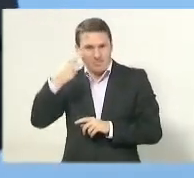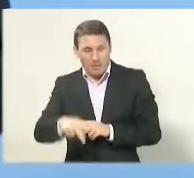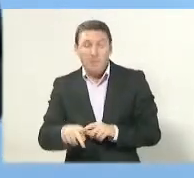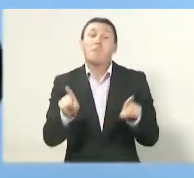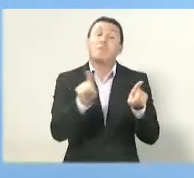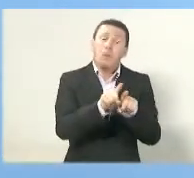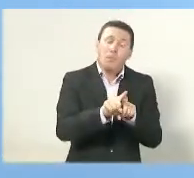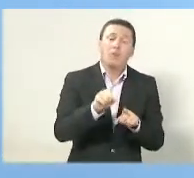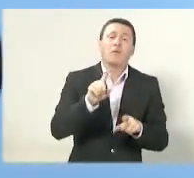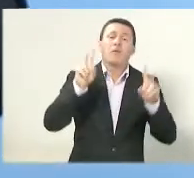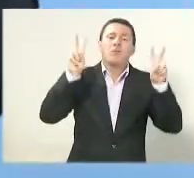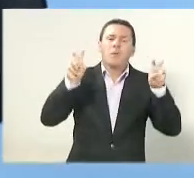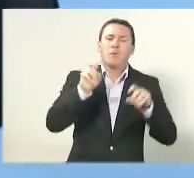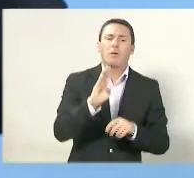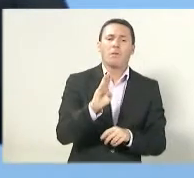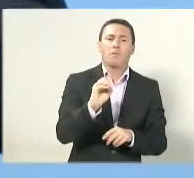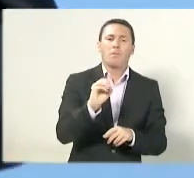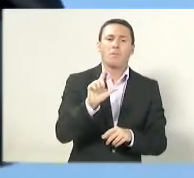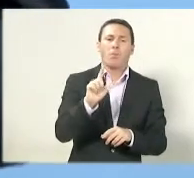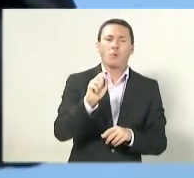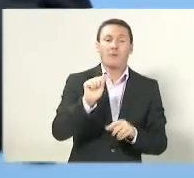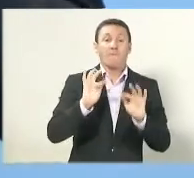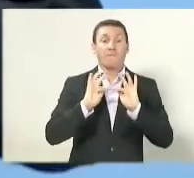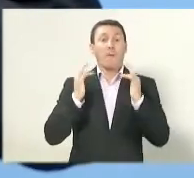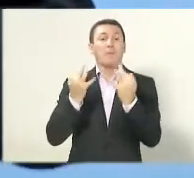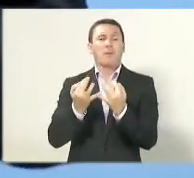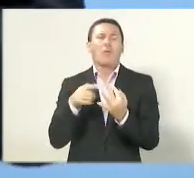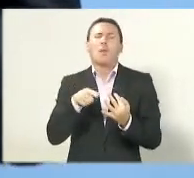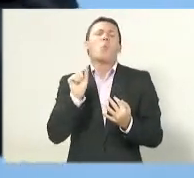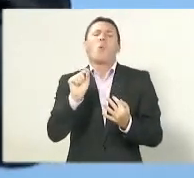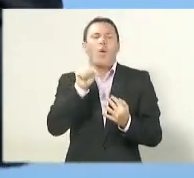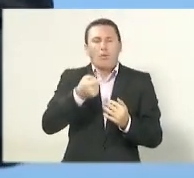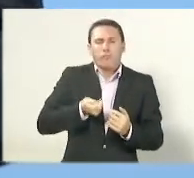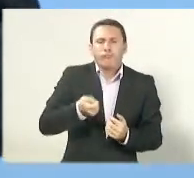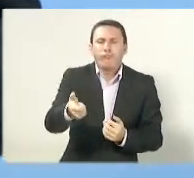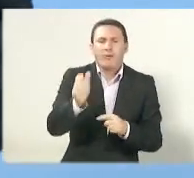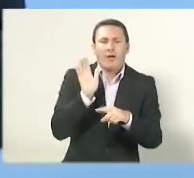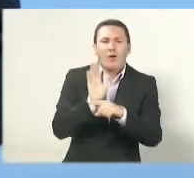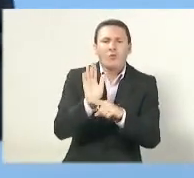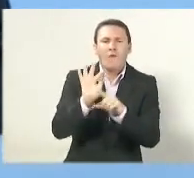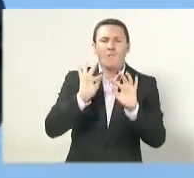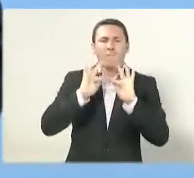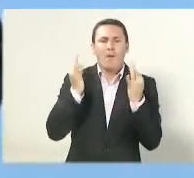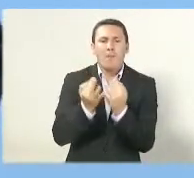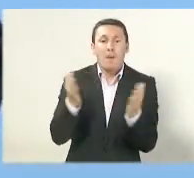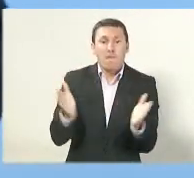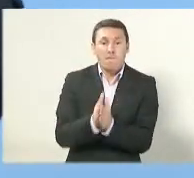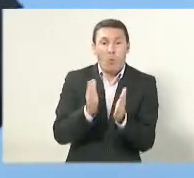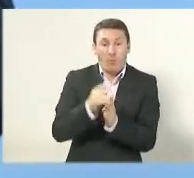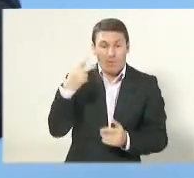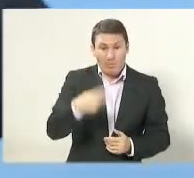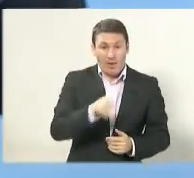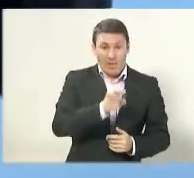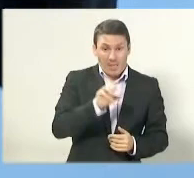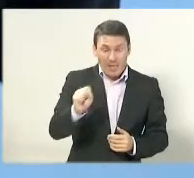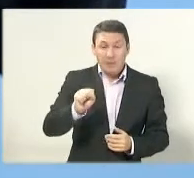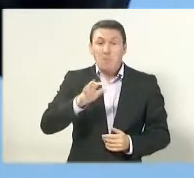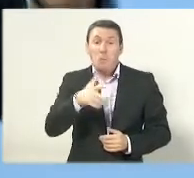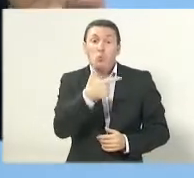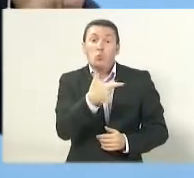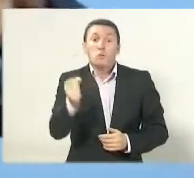aqui no Espírito Santo. Então, eu gostaria de dizer para você, amigo eleitor, que eu sou o candidato que tem o